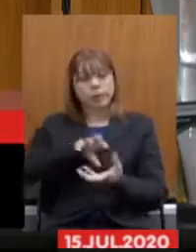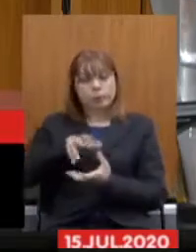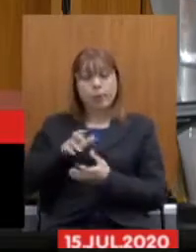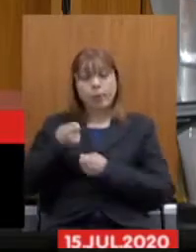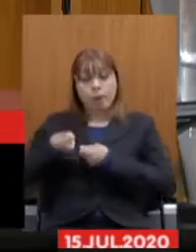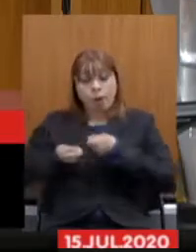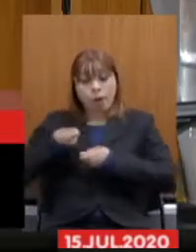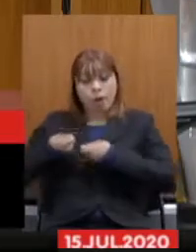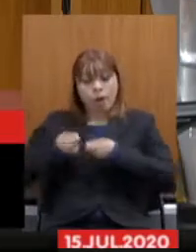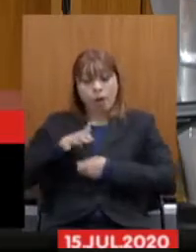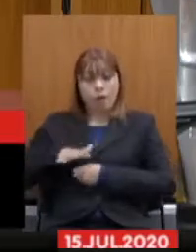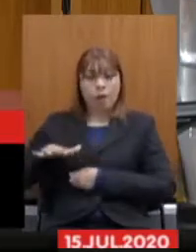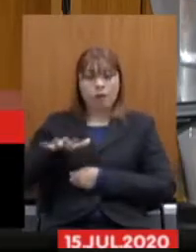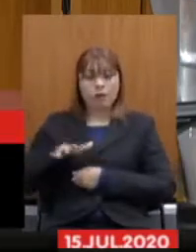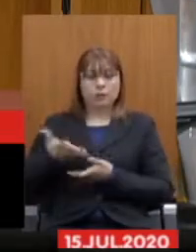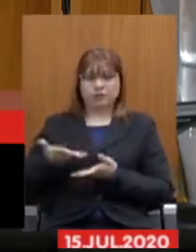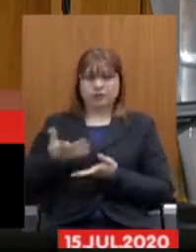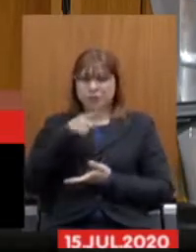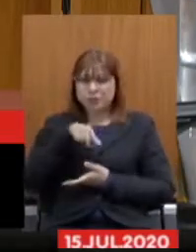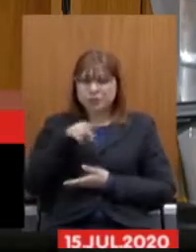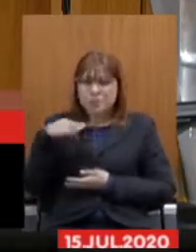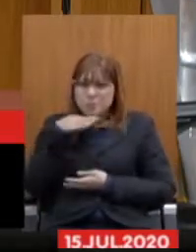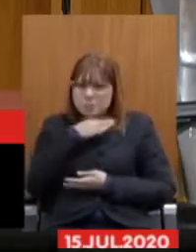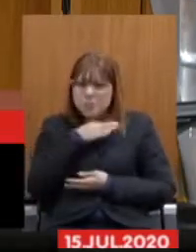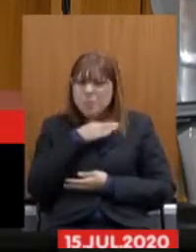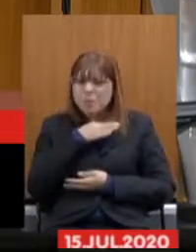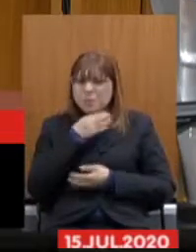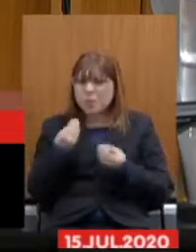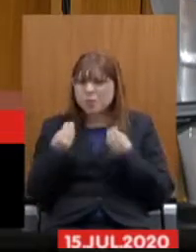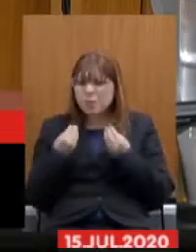vocês conseguem ver esse cenário